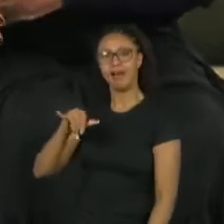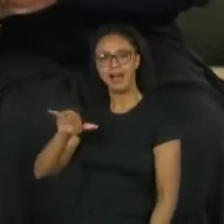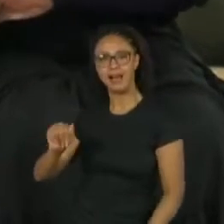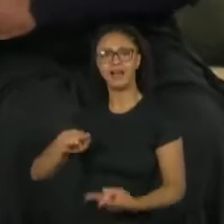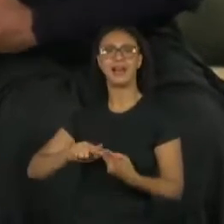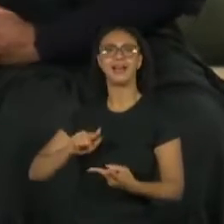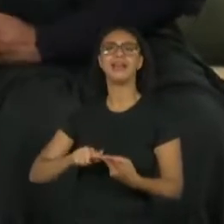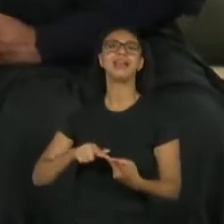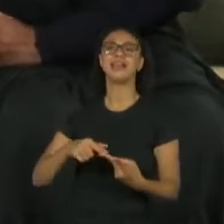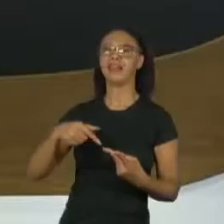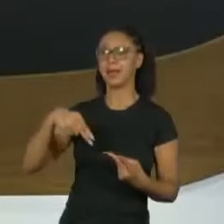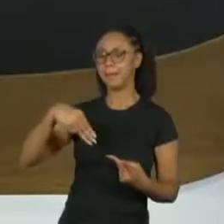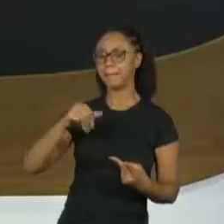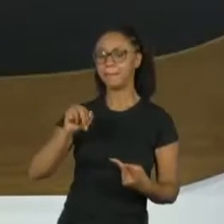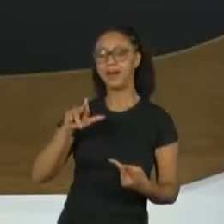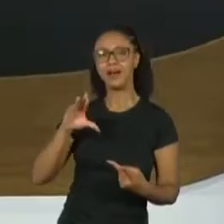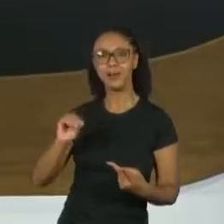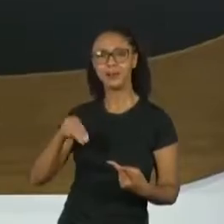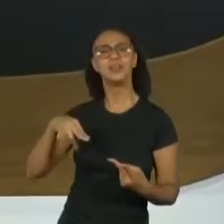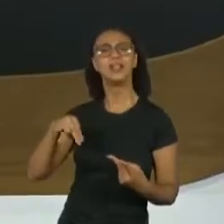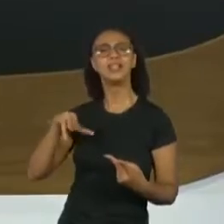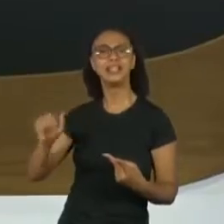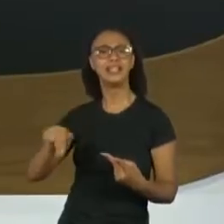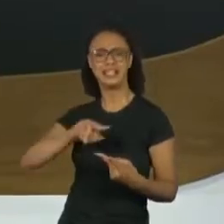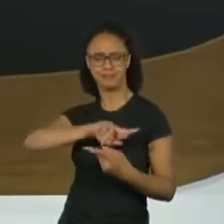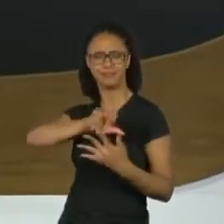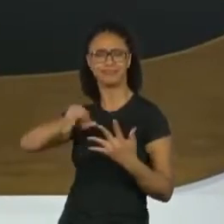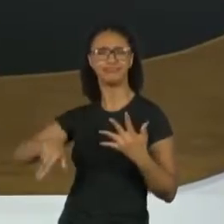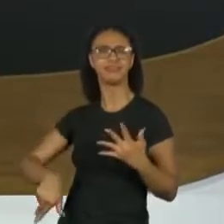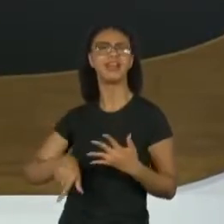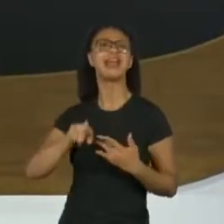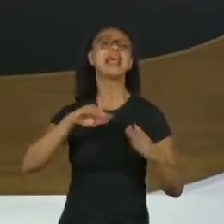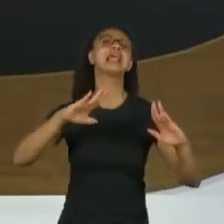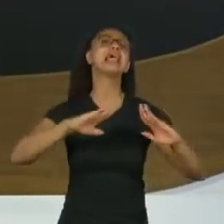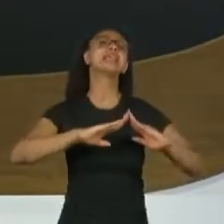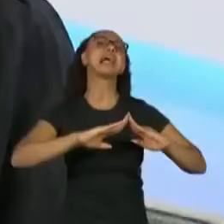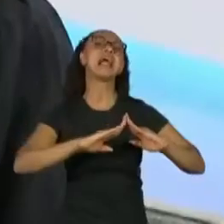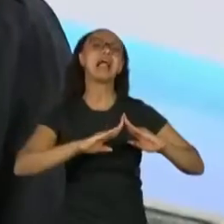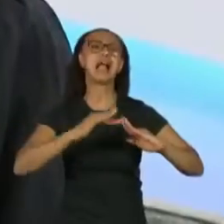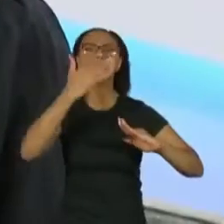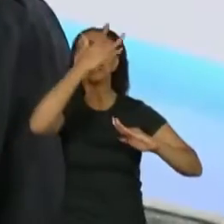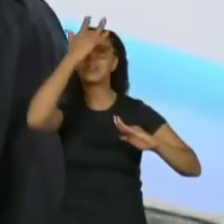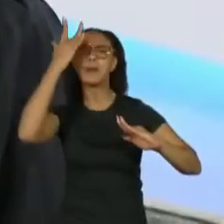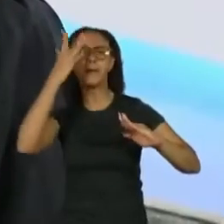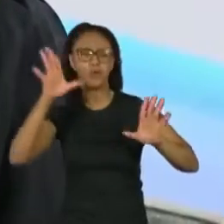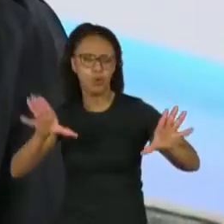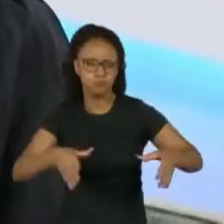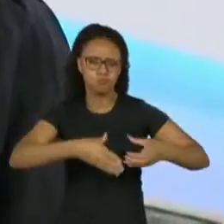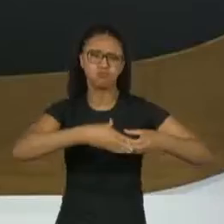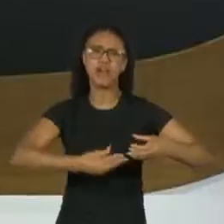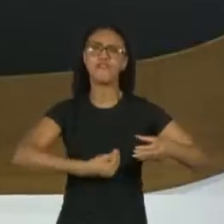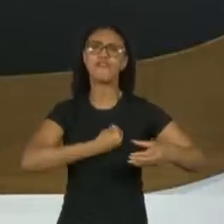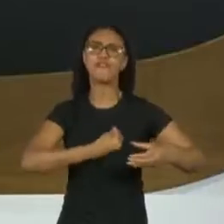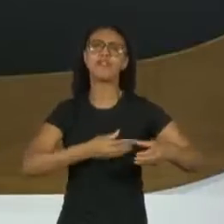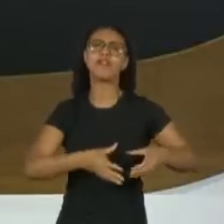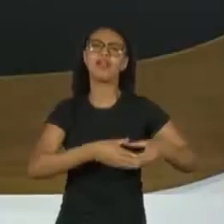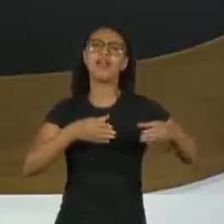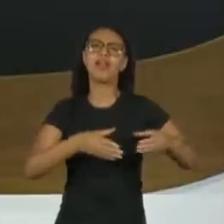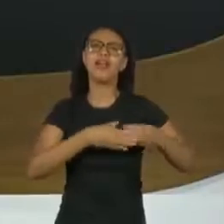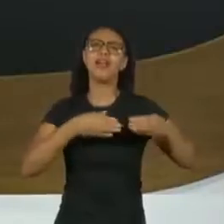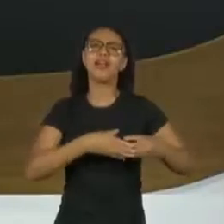por lá uma temporada. Quanto tempo durou essa república? quatro anos, mais ou menos. E quais